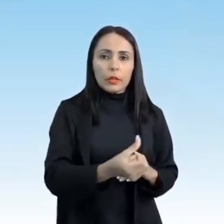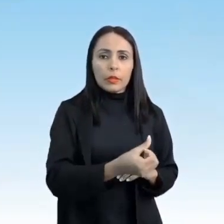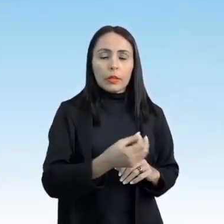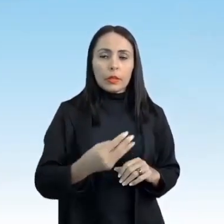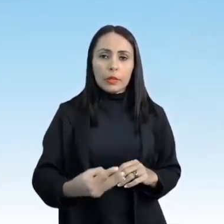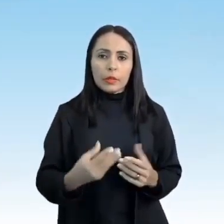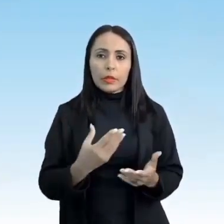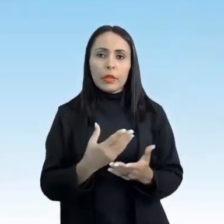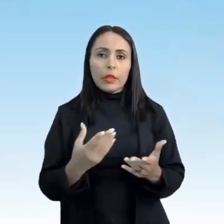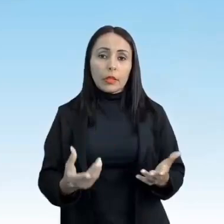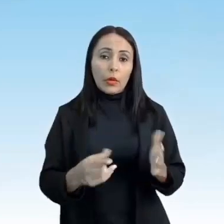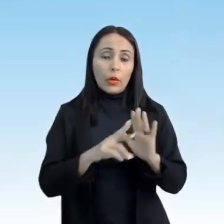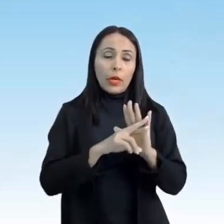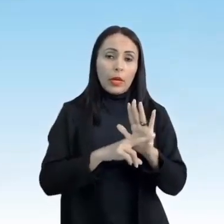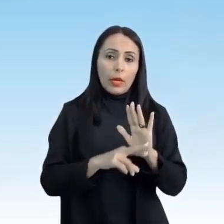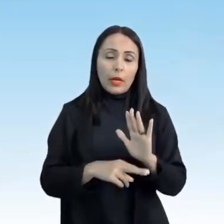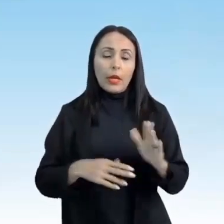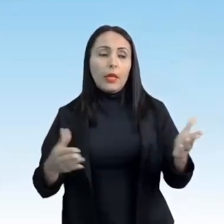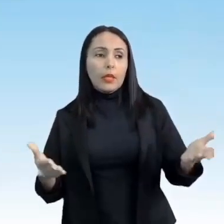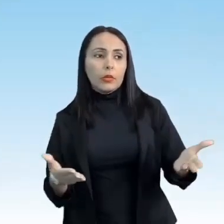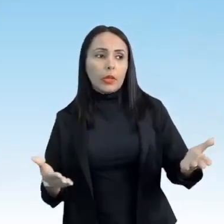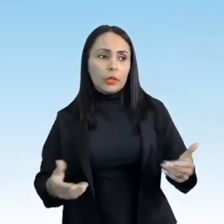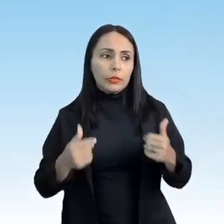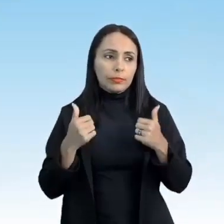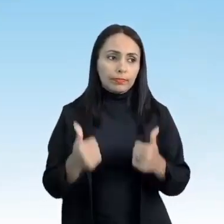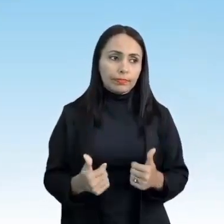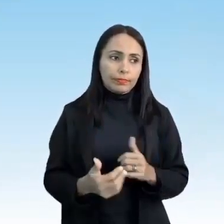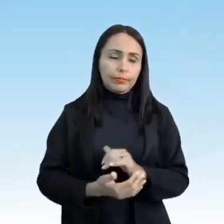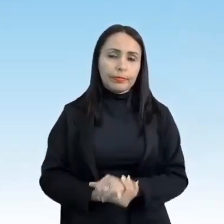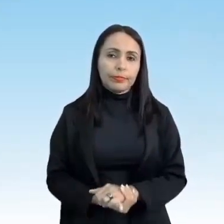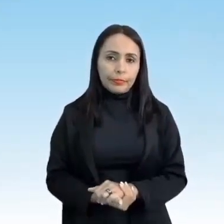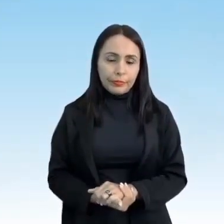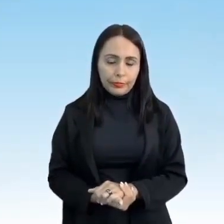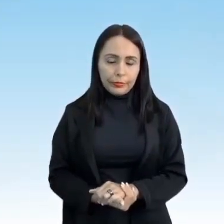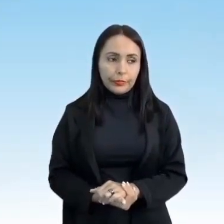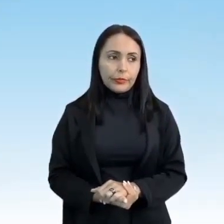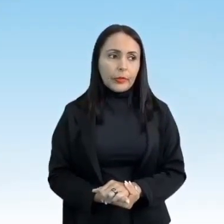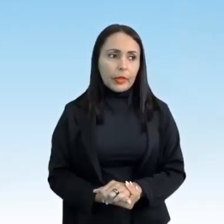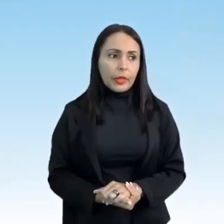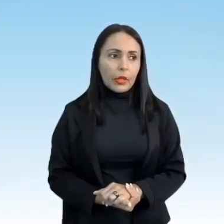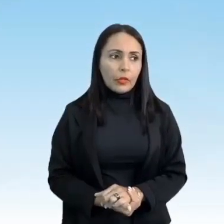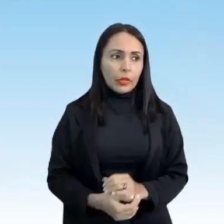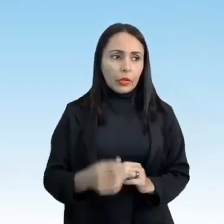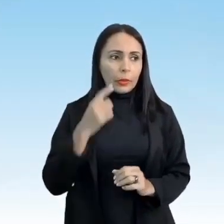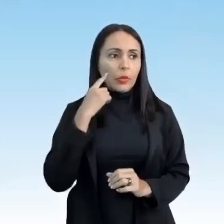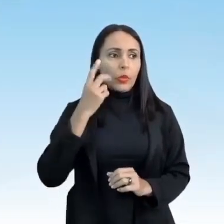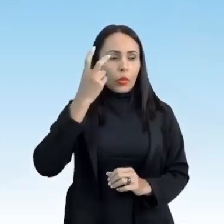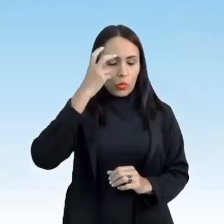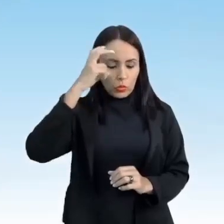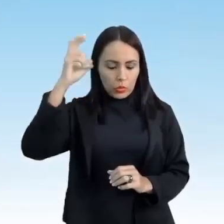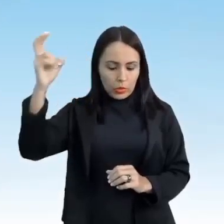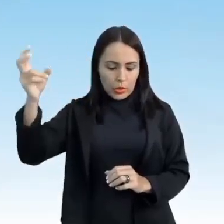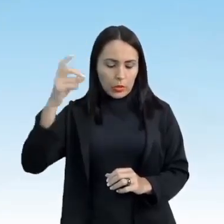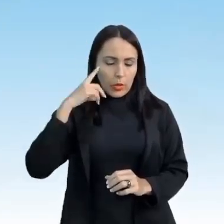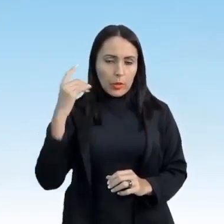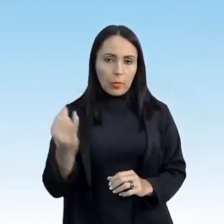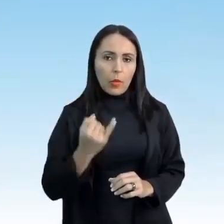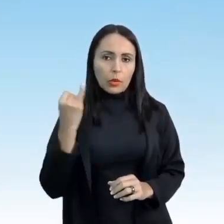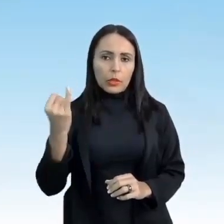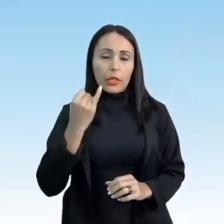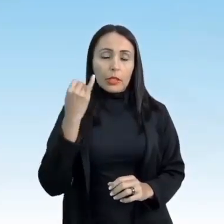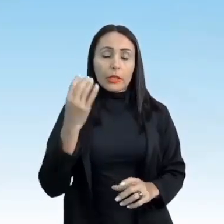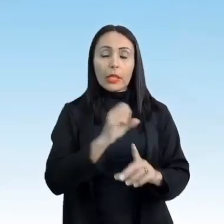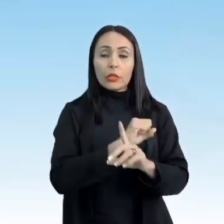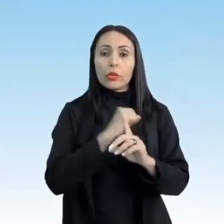ainda são regras atuais hoje em dia, tá? É um fenômeno sociocultural com importante papel na sociedade.